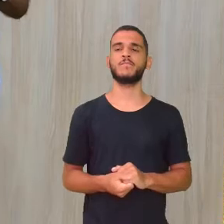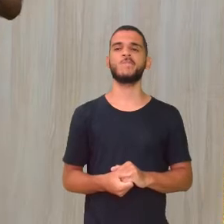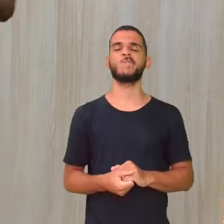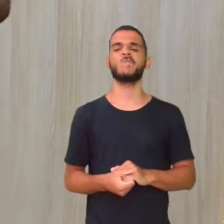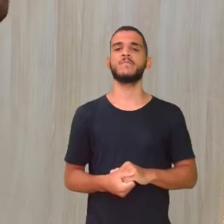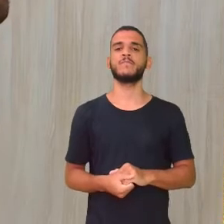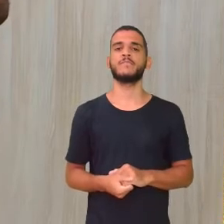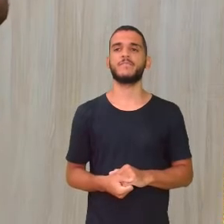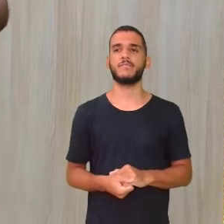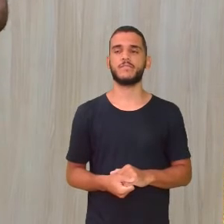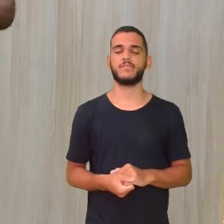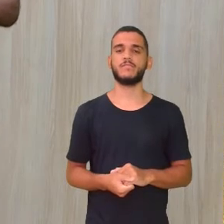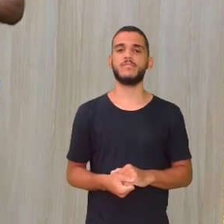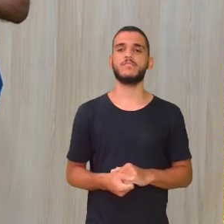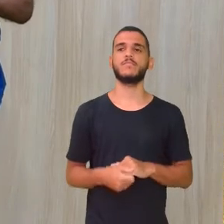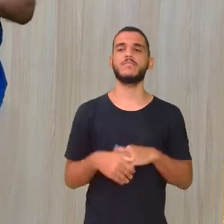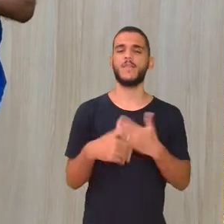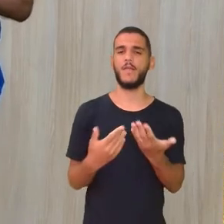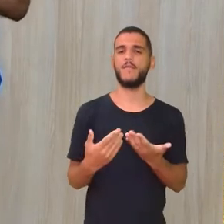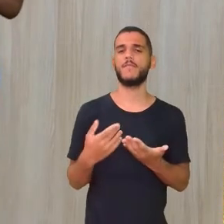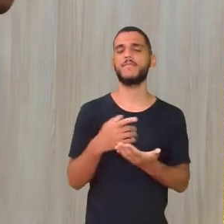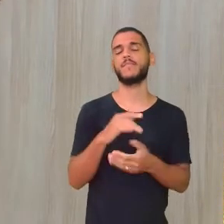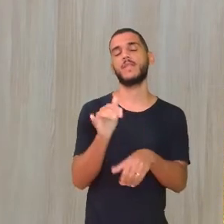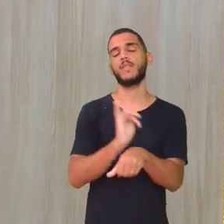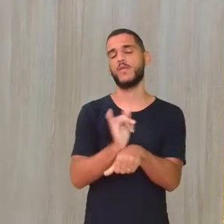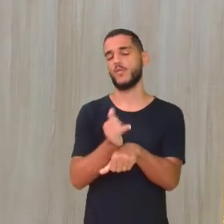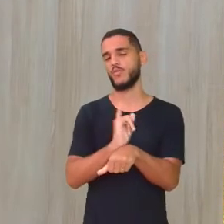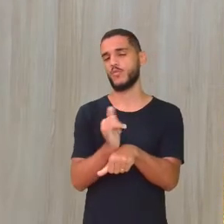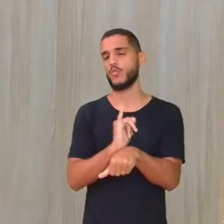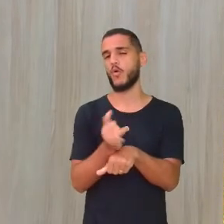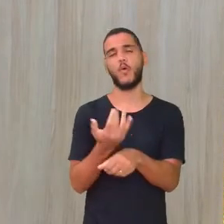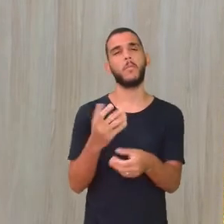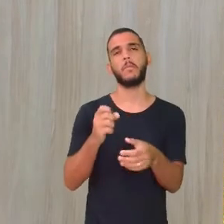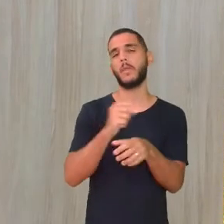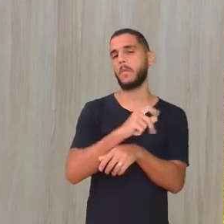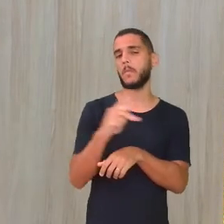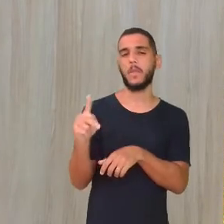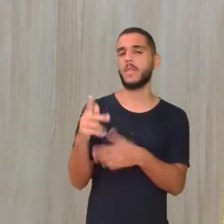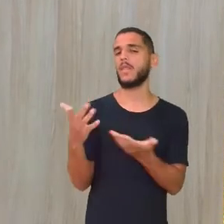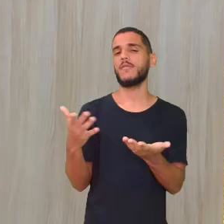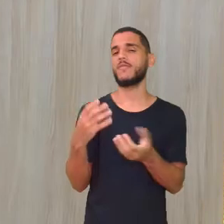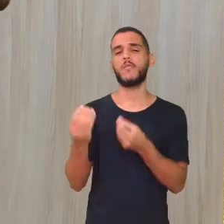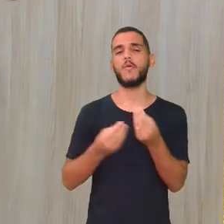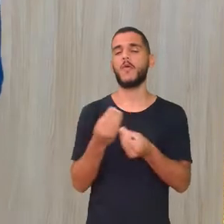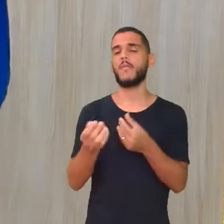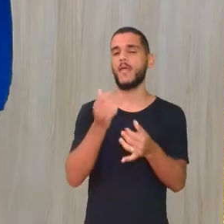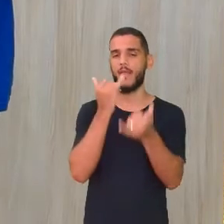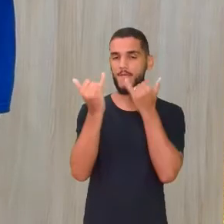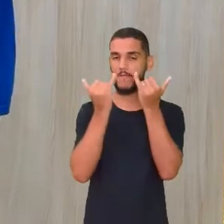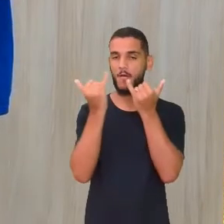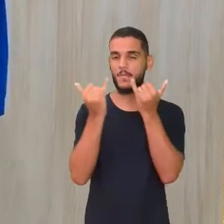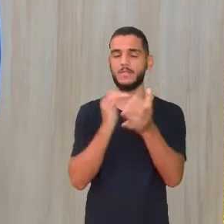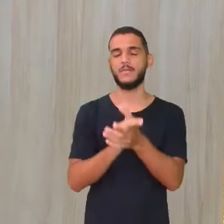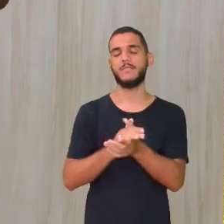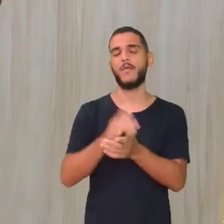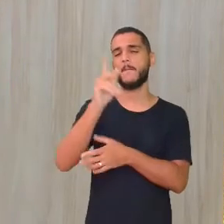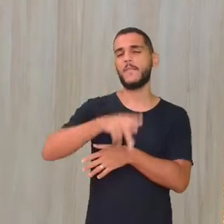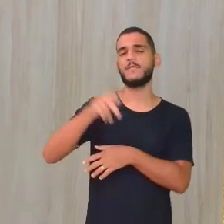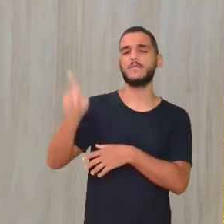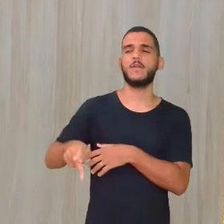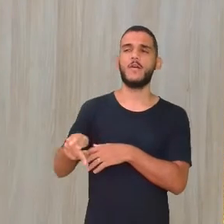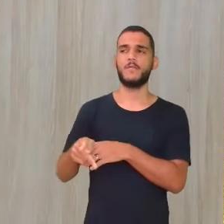Por enquanto Vamos colocando aí Você já No Youtube Você está no Youtube Você que está no aplicativo Você coloca a informação Para mim assim Ricardinho